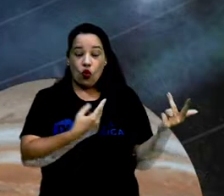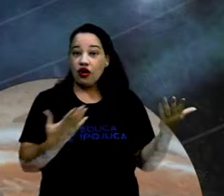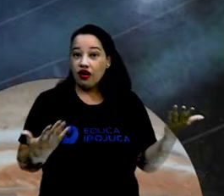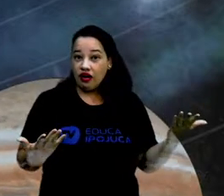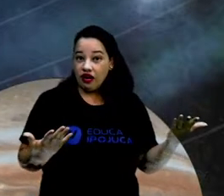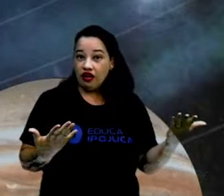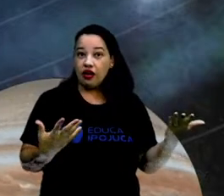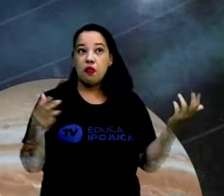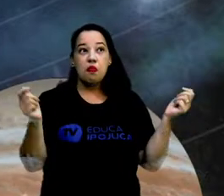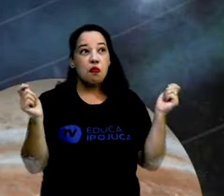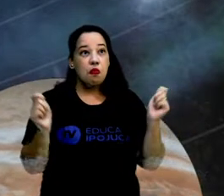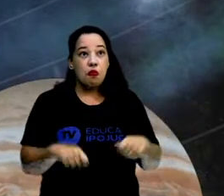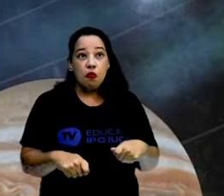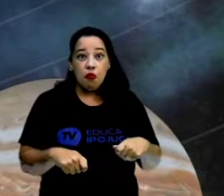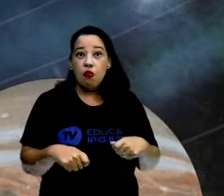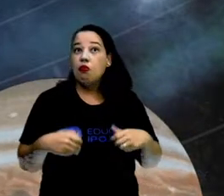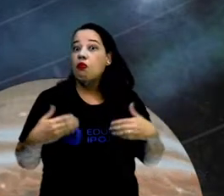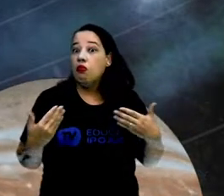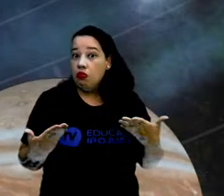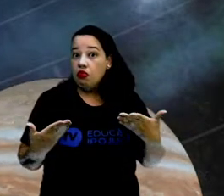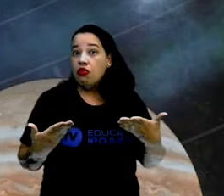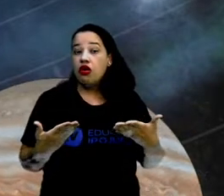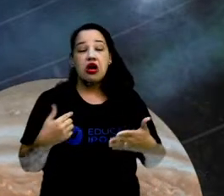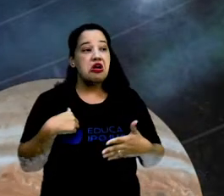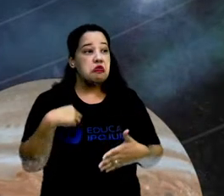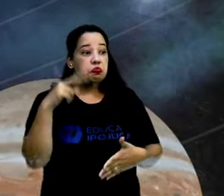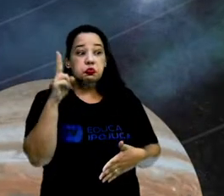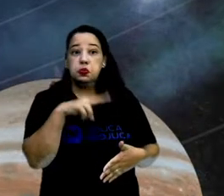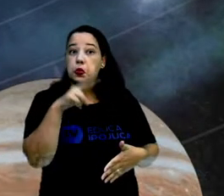O círculo nunca ouviu falar deles.